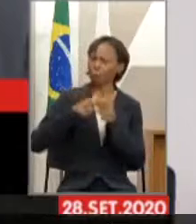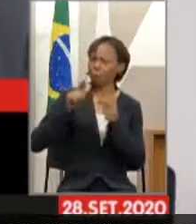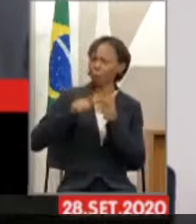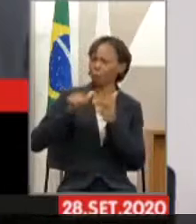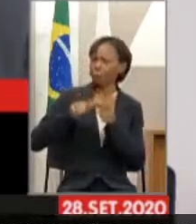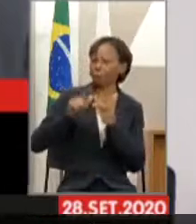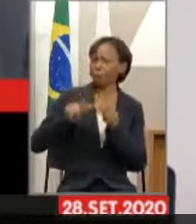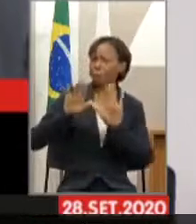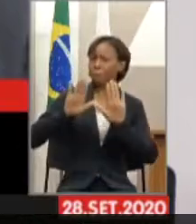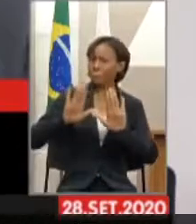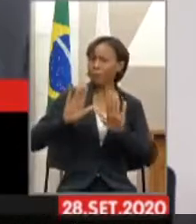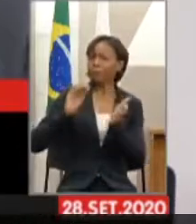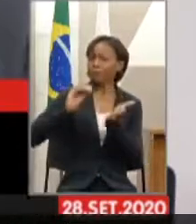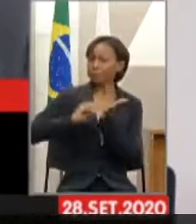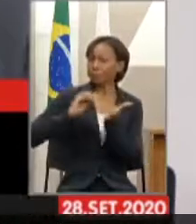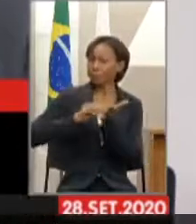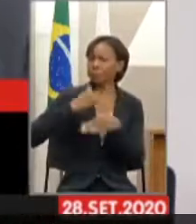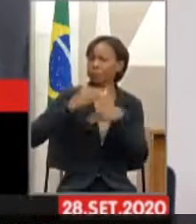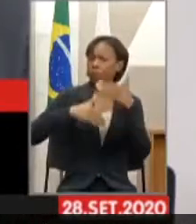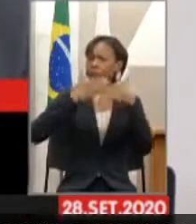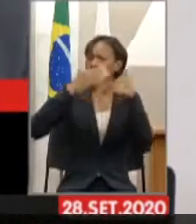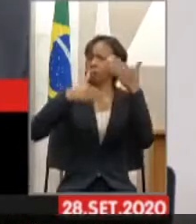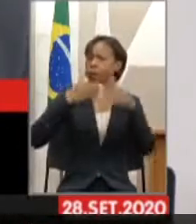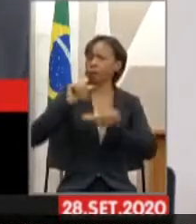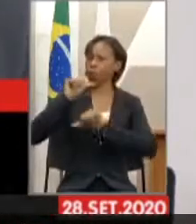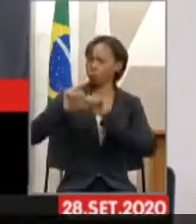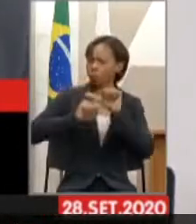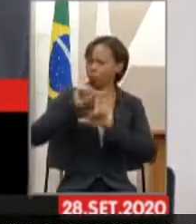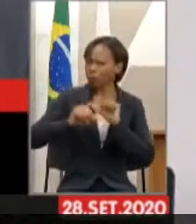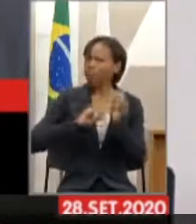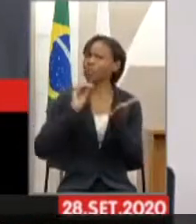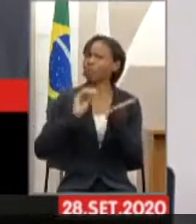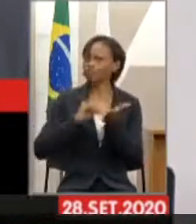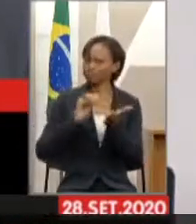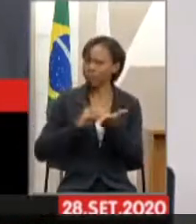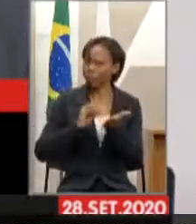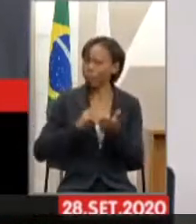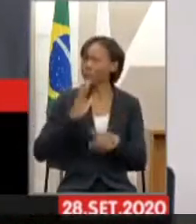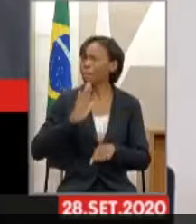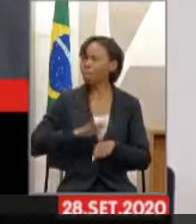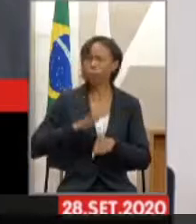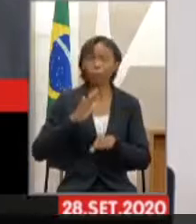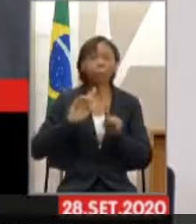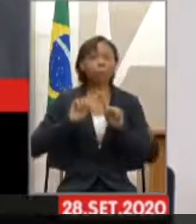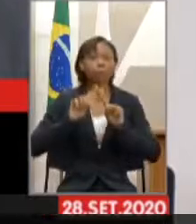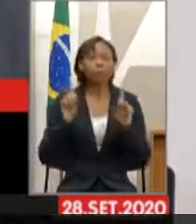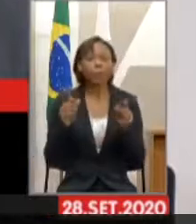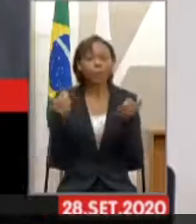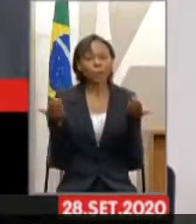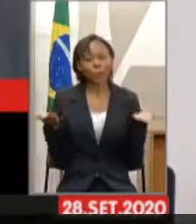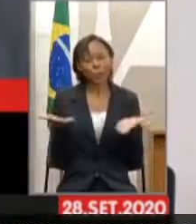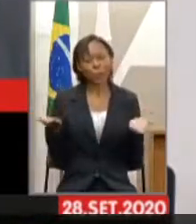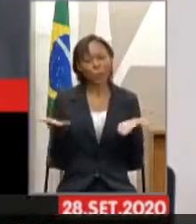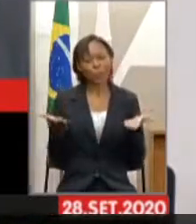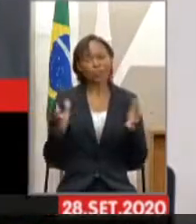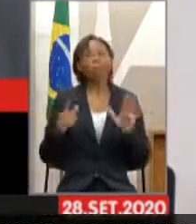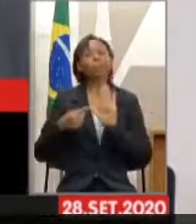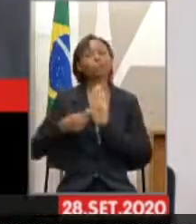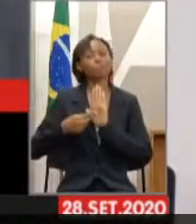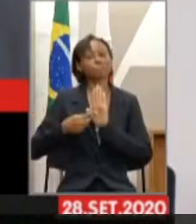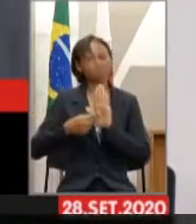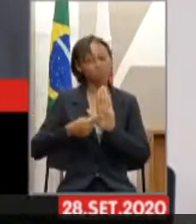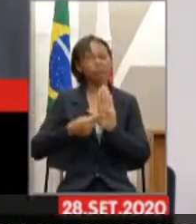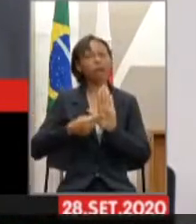evoluir, muito o que mudar, muito o que agregar. Mas, hoje é para isso, é para mostrarmos, para